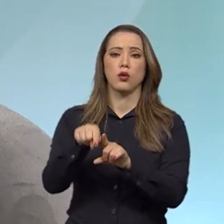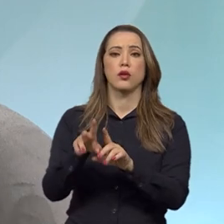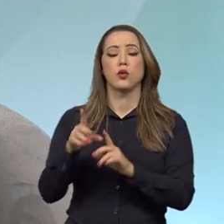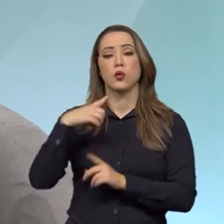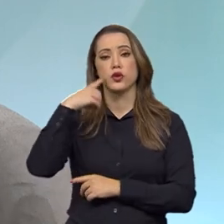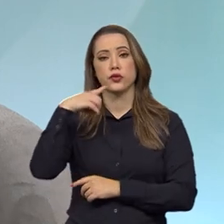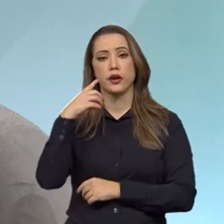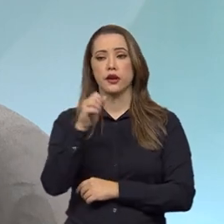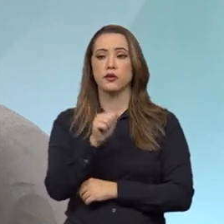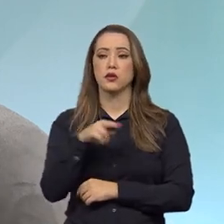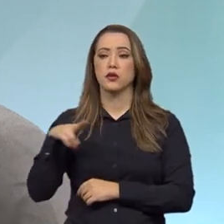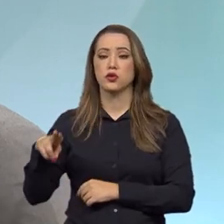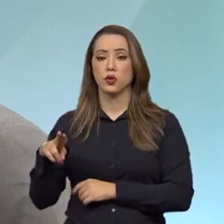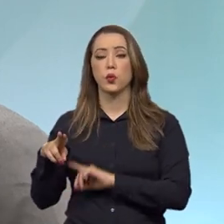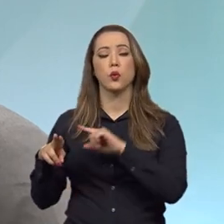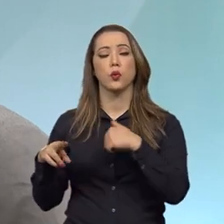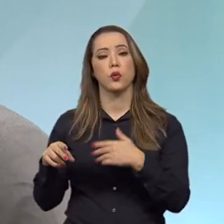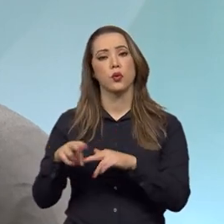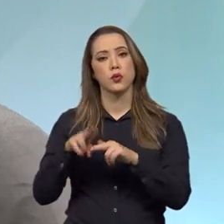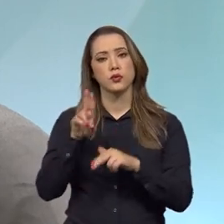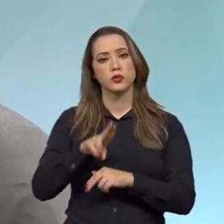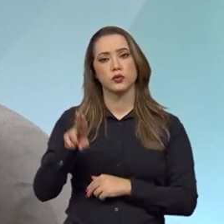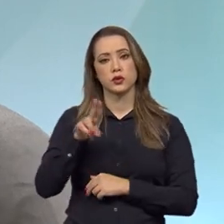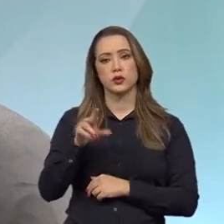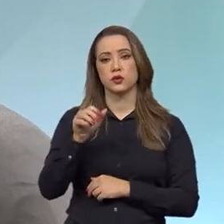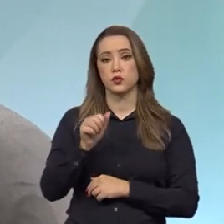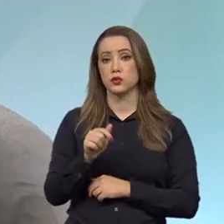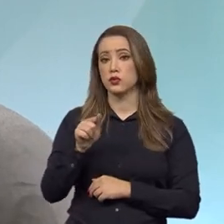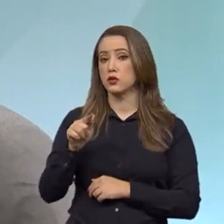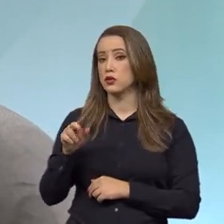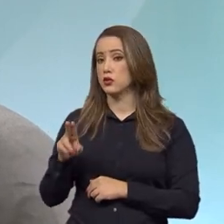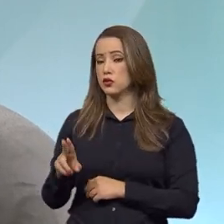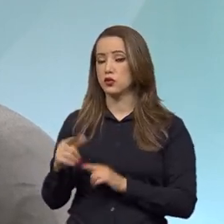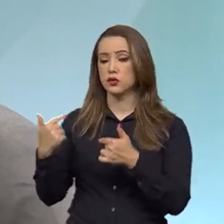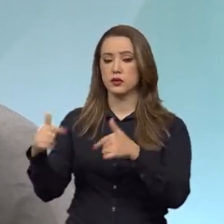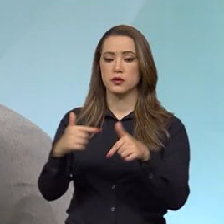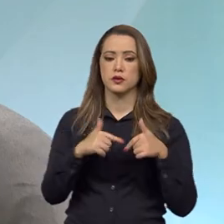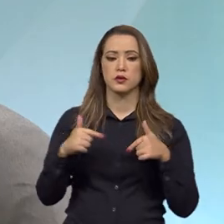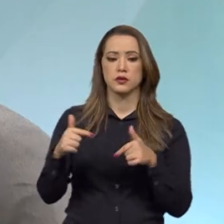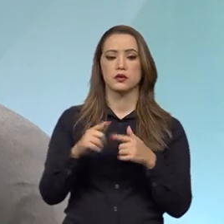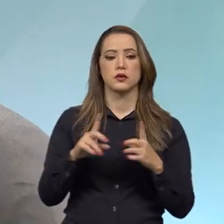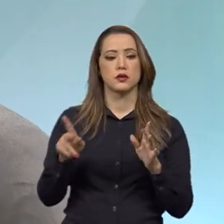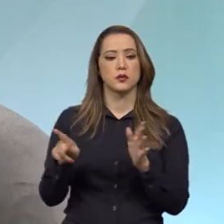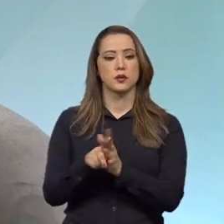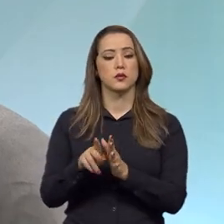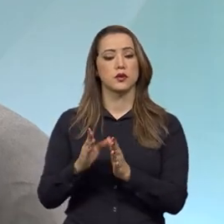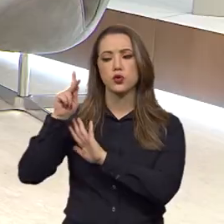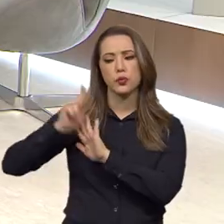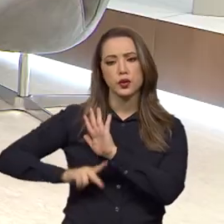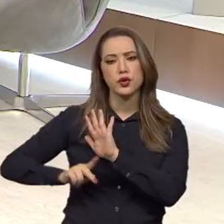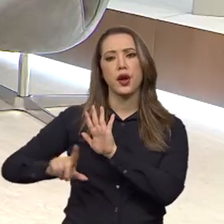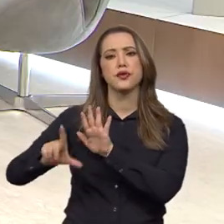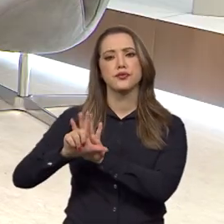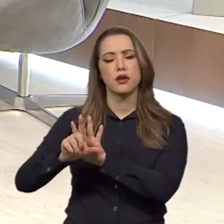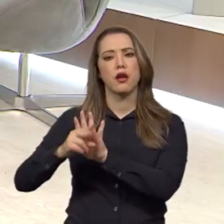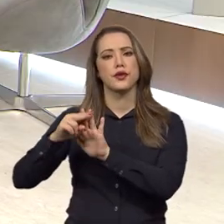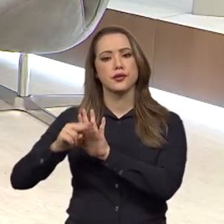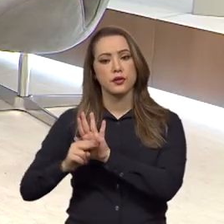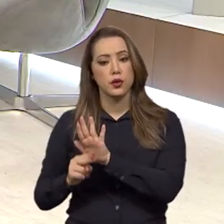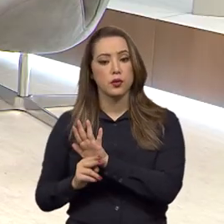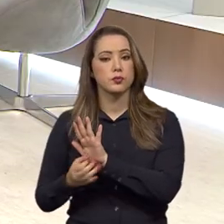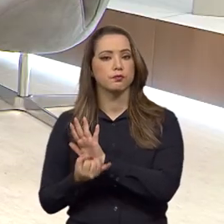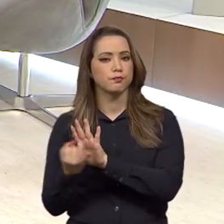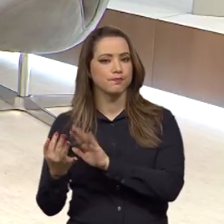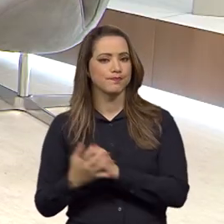especialmente na Advocacia-Geral da União, por meio do advogado geral, nesta atuação direta na sanção e no veto. Cabe também à AGU